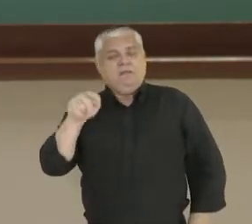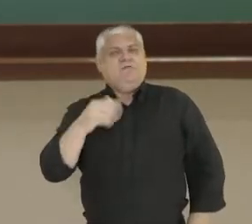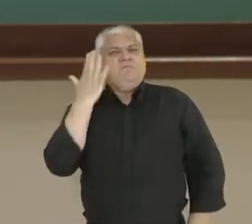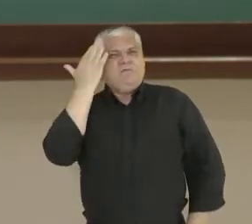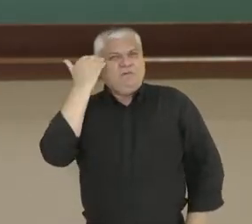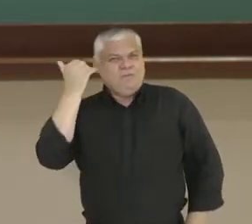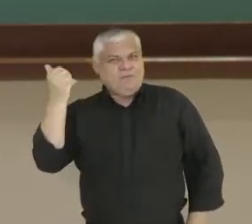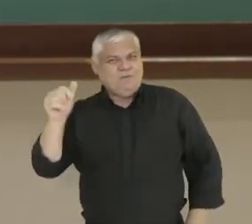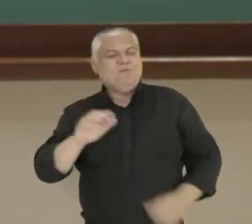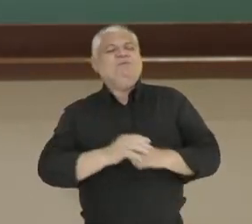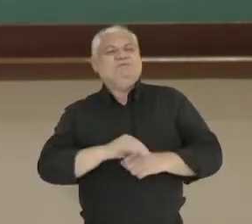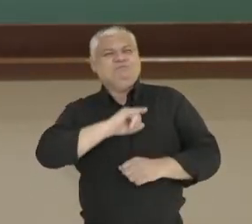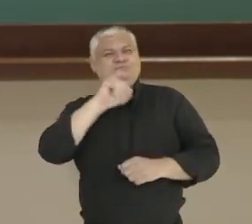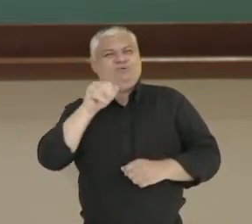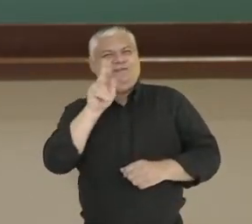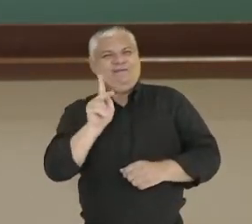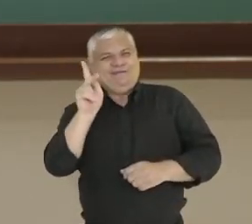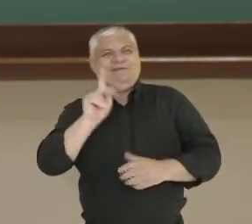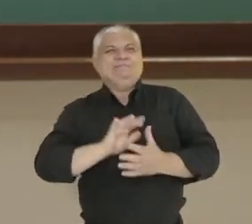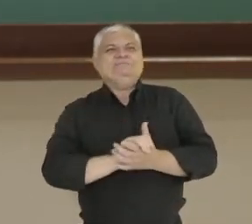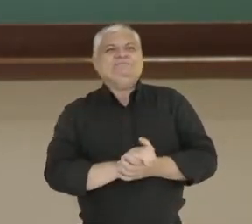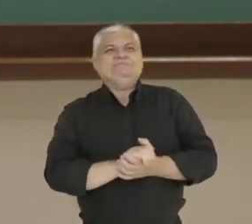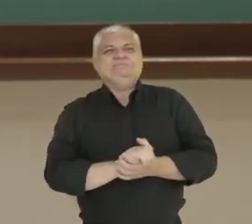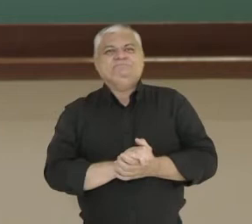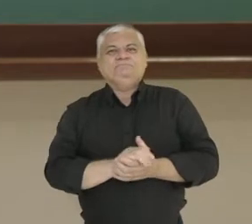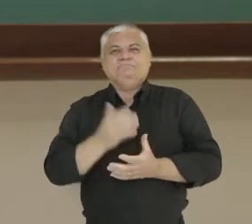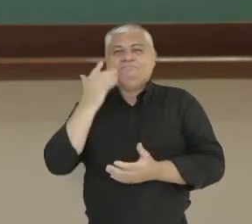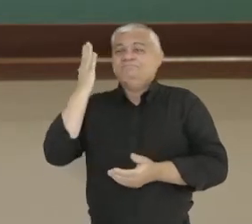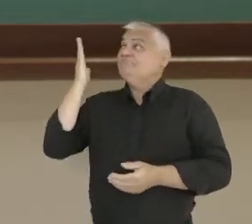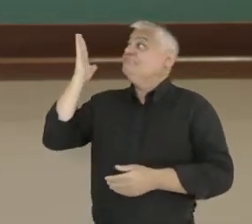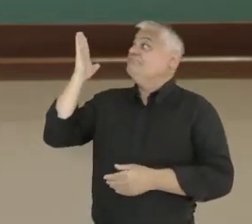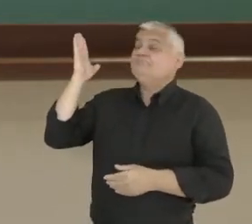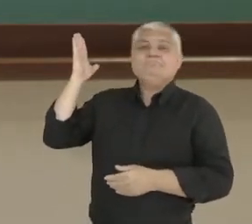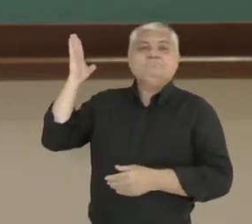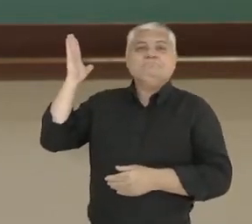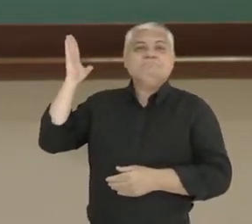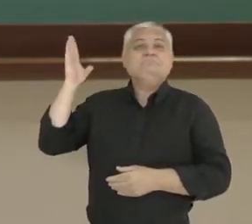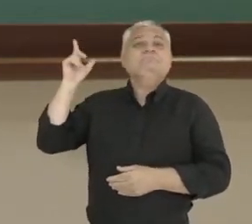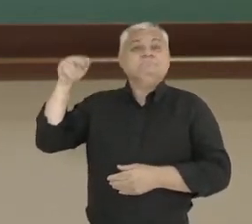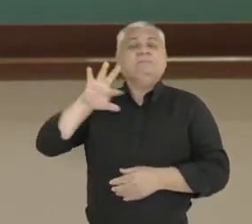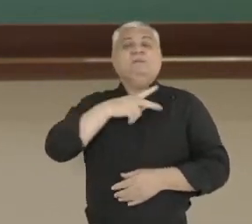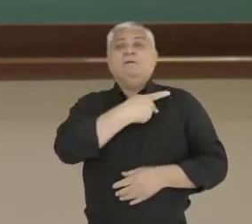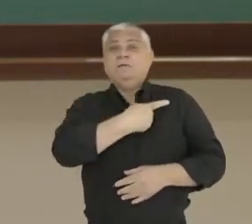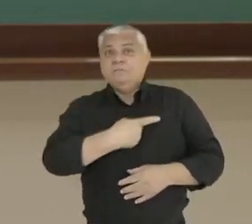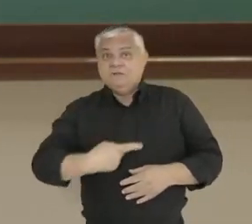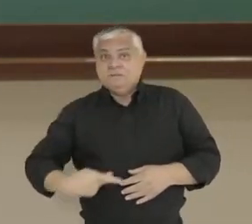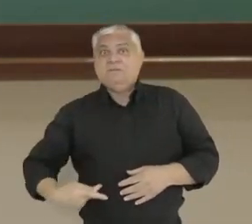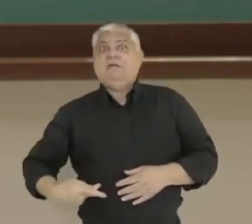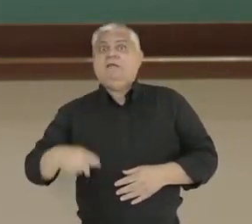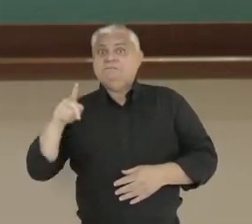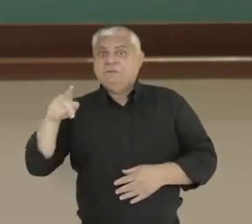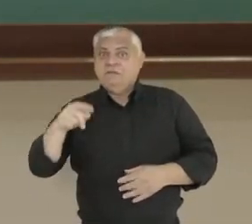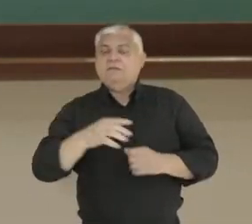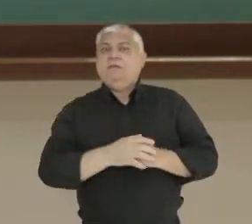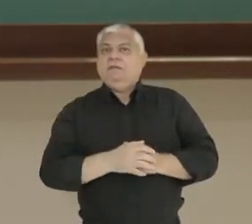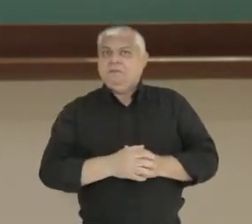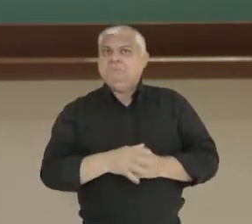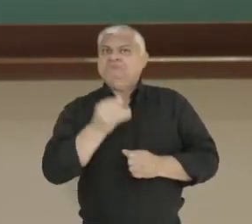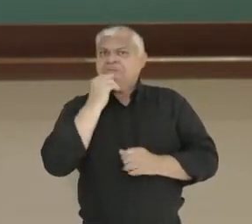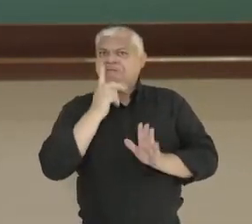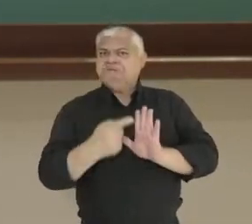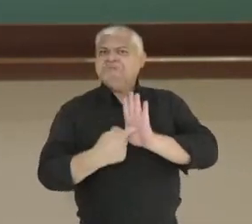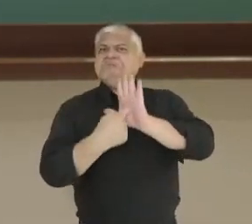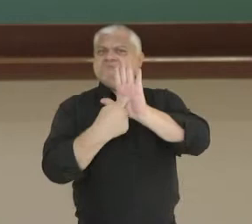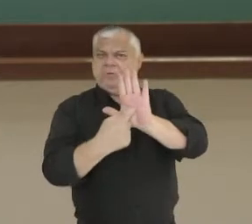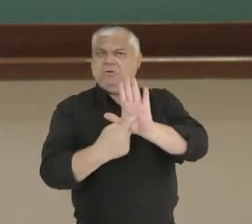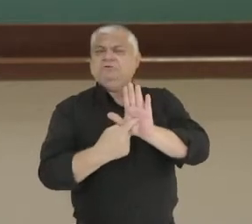popularmente como JK. Esse cara aqui ele vai ser um dos presidentes que vão representar fortemente a república